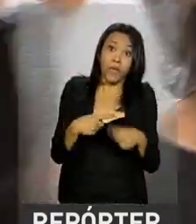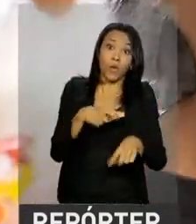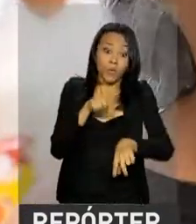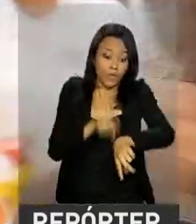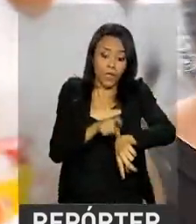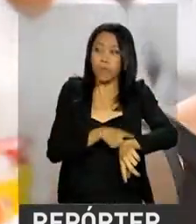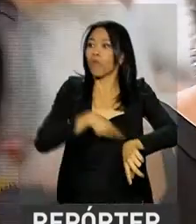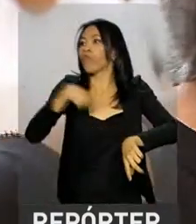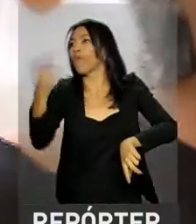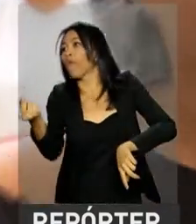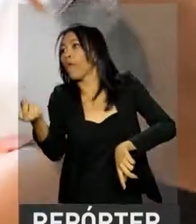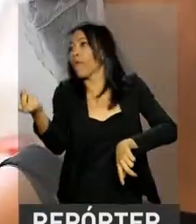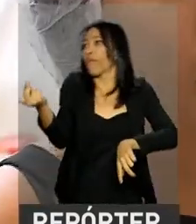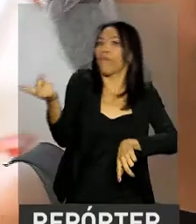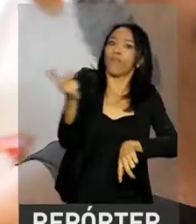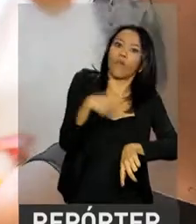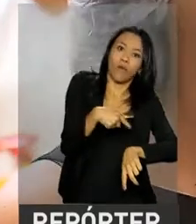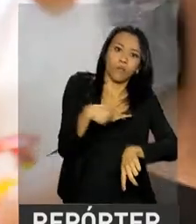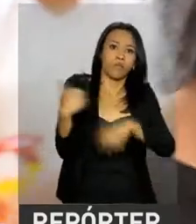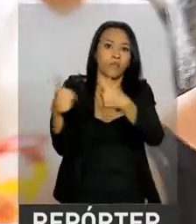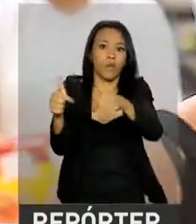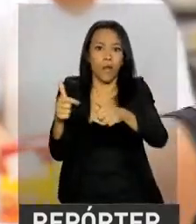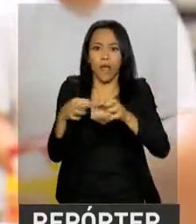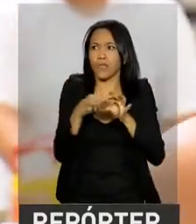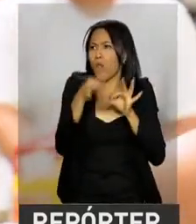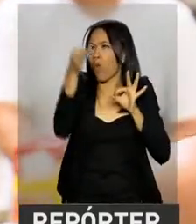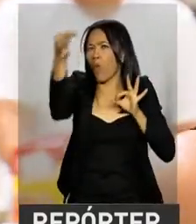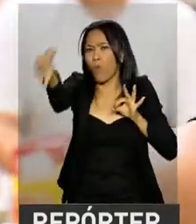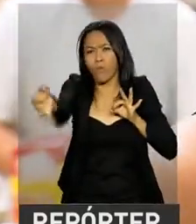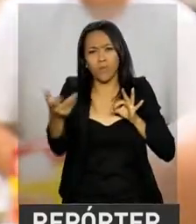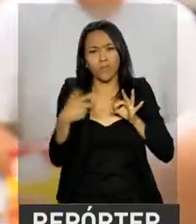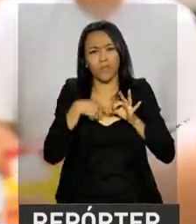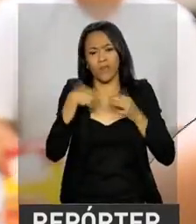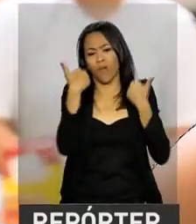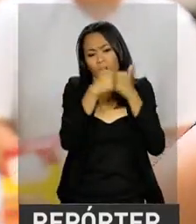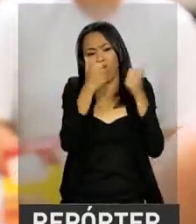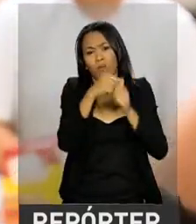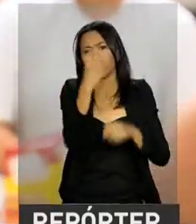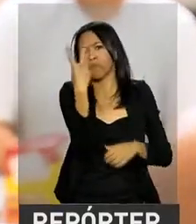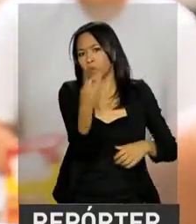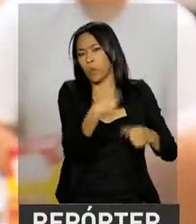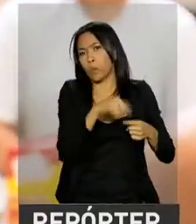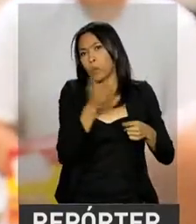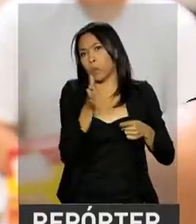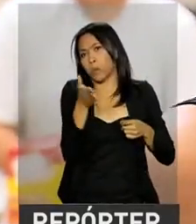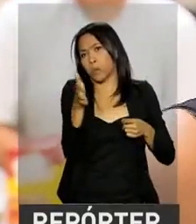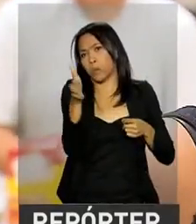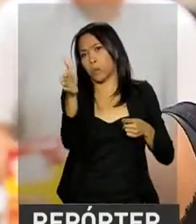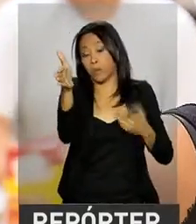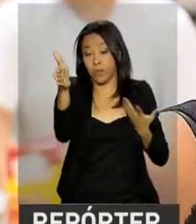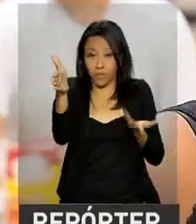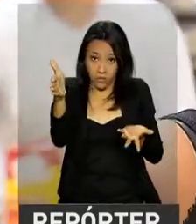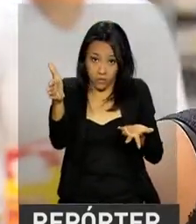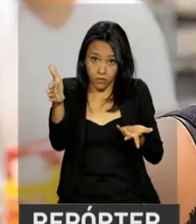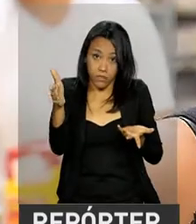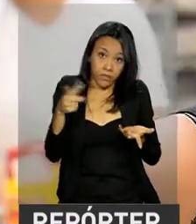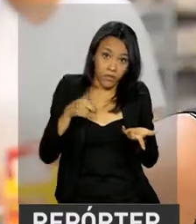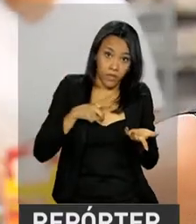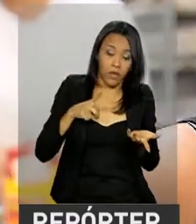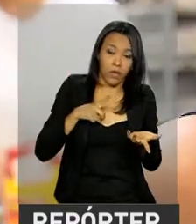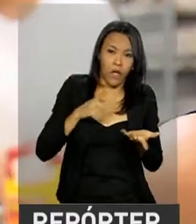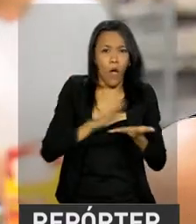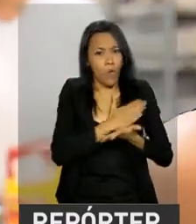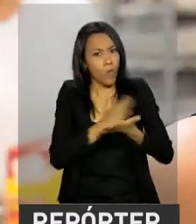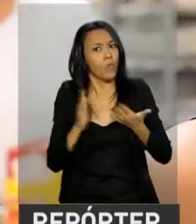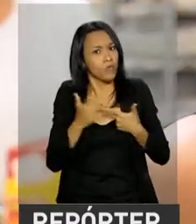percurso que eu vou perder para chegar no meu trabalho, às vezes você mora muito longe, às vezes você tem que pegar dois ônibus, existe tudo isso. Então tem alguns